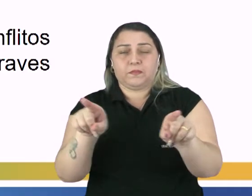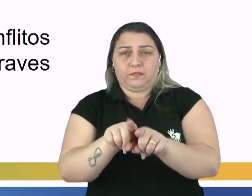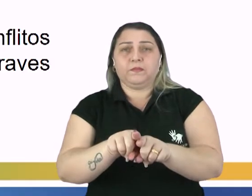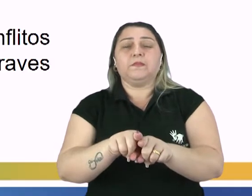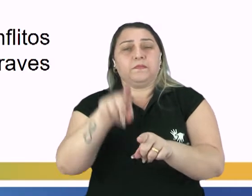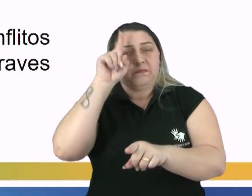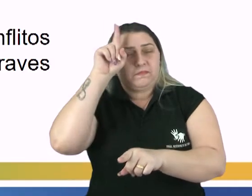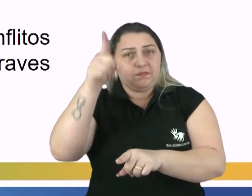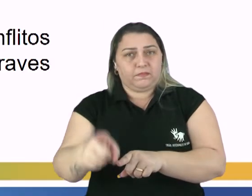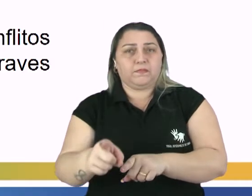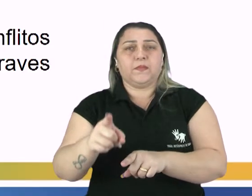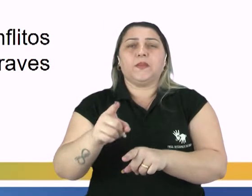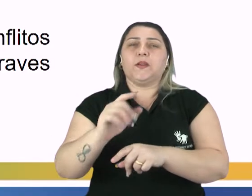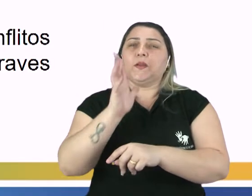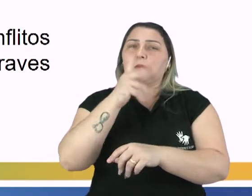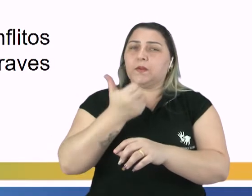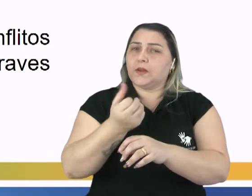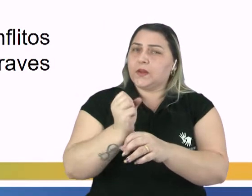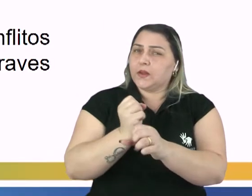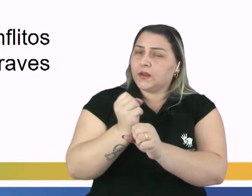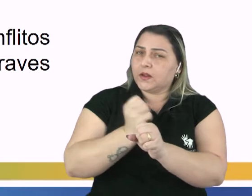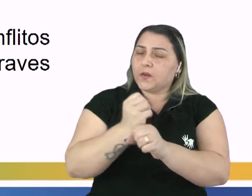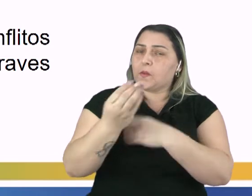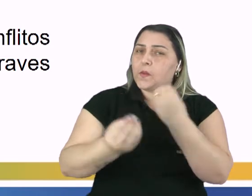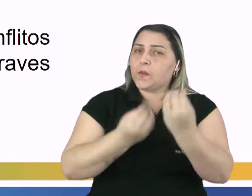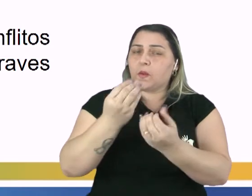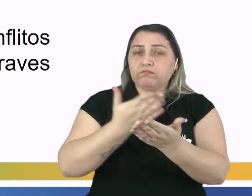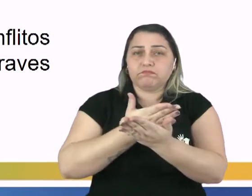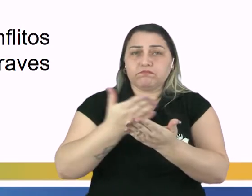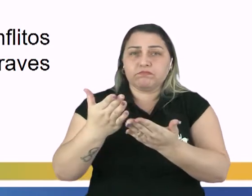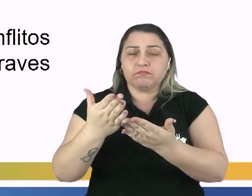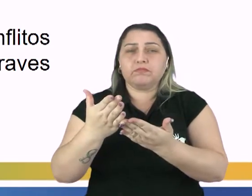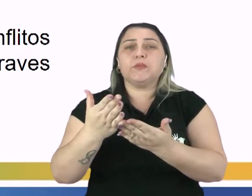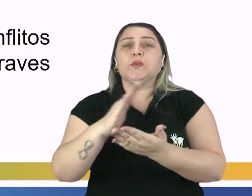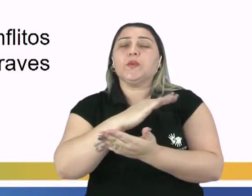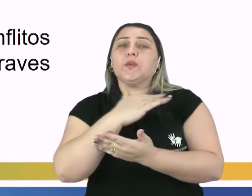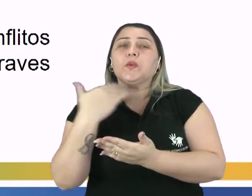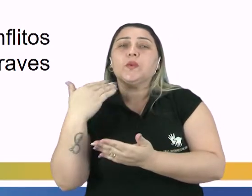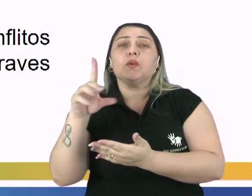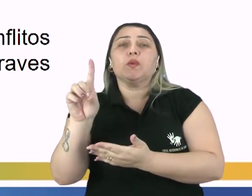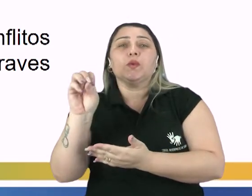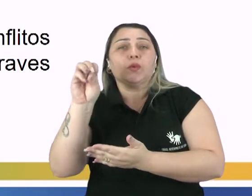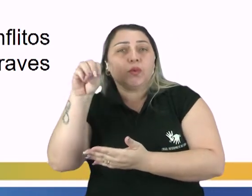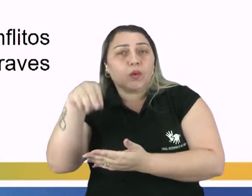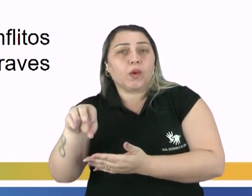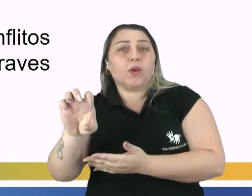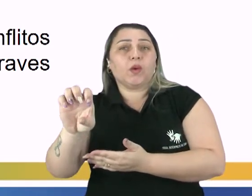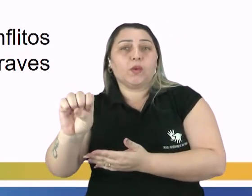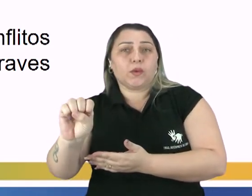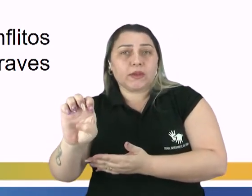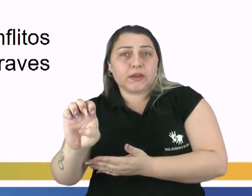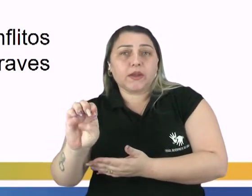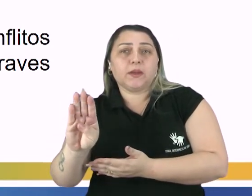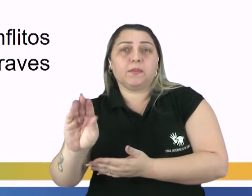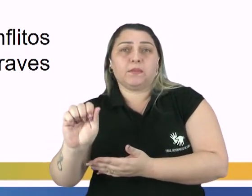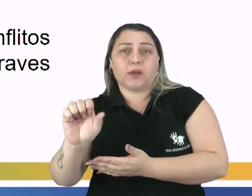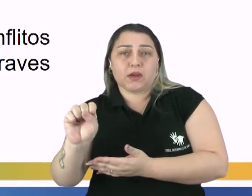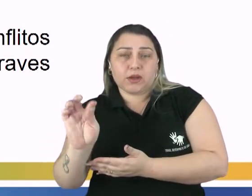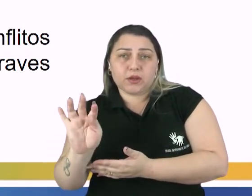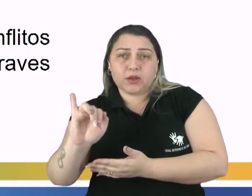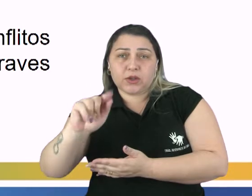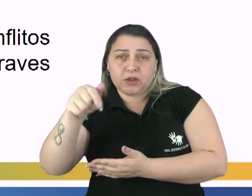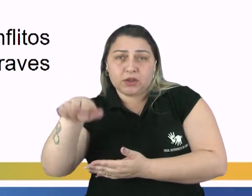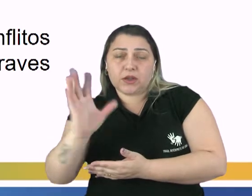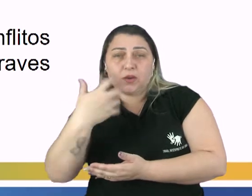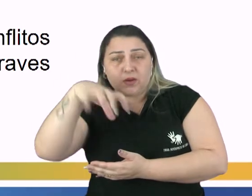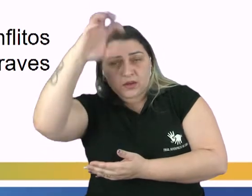Espanha e durou 60 anos. Como isso tudo iniciou? Com a morte de Dom Sebastião, rei de Portugal. Ele morreu